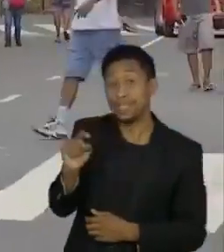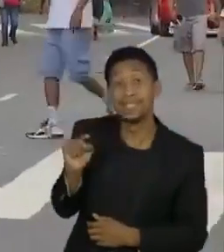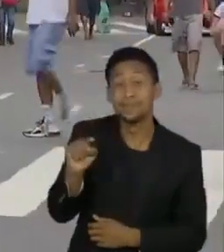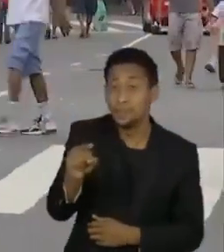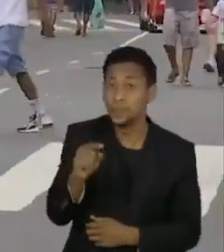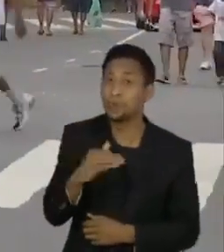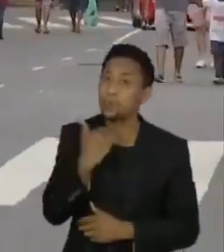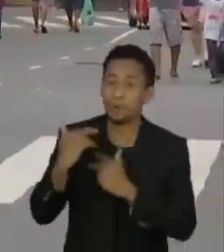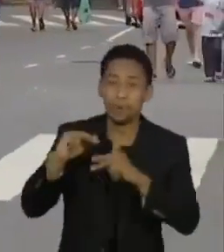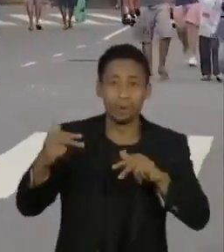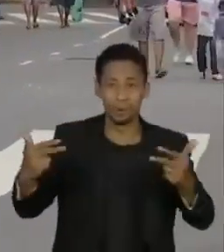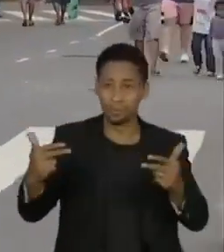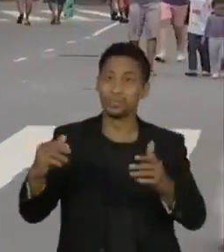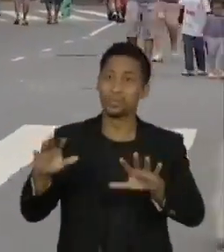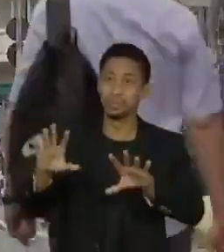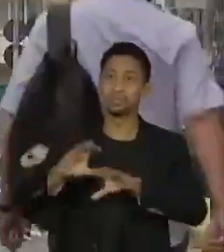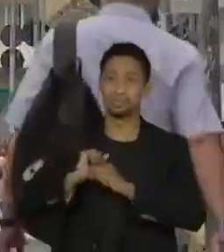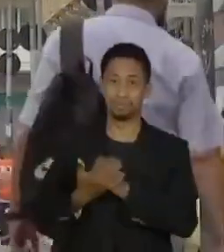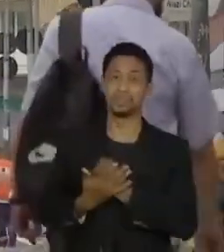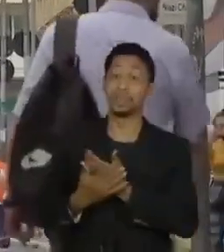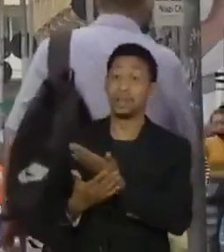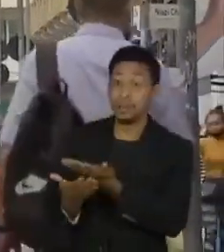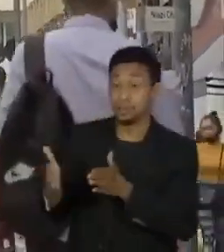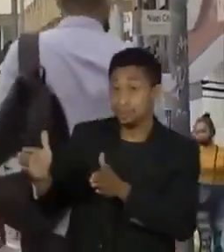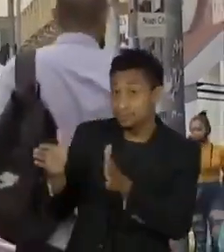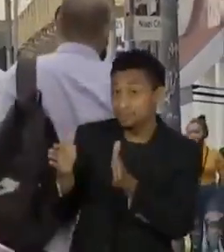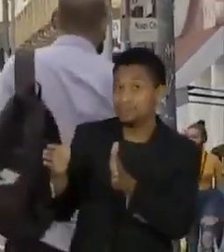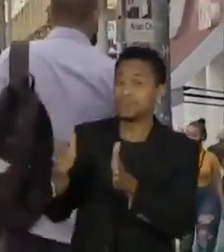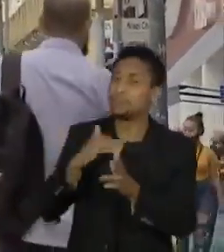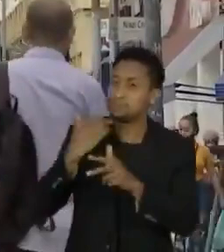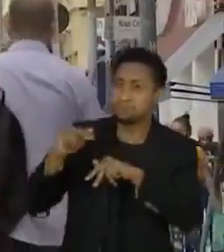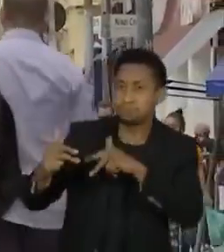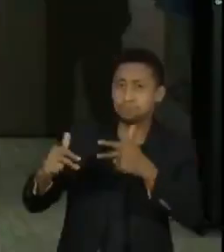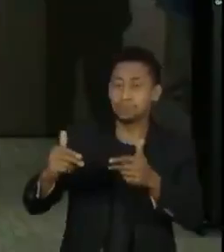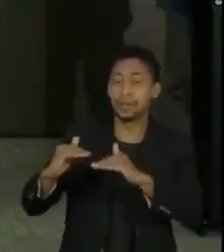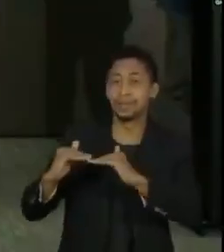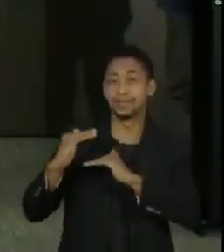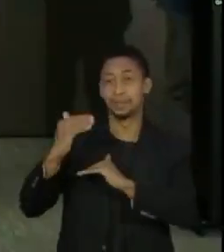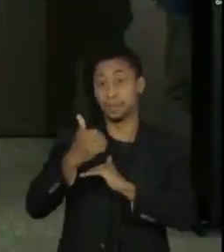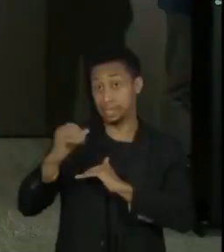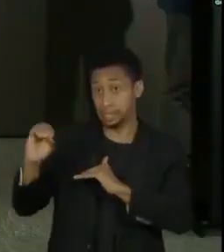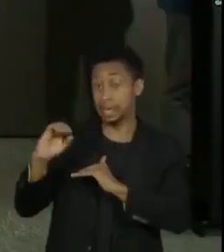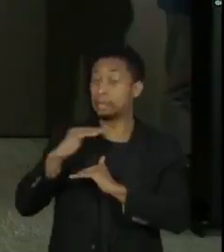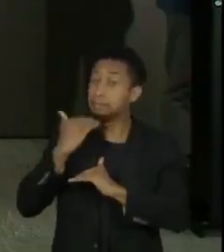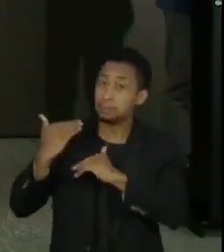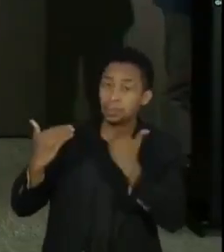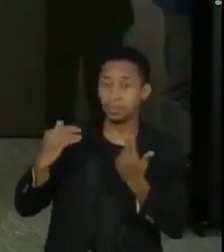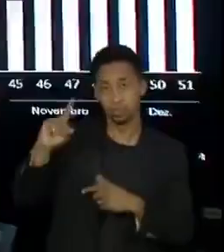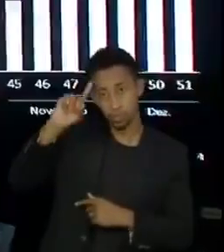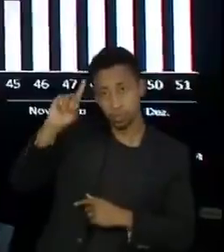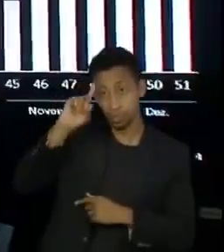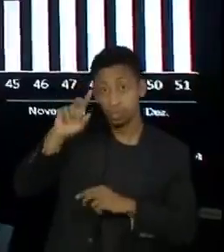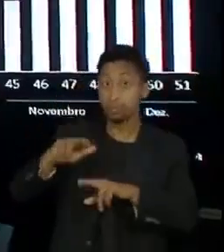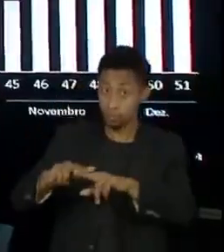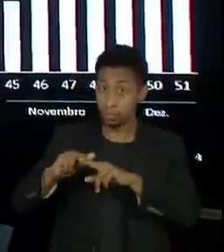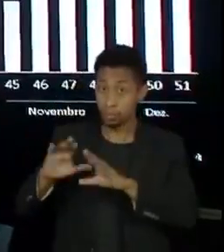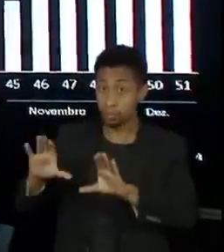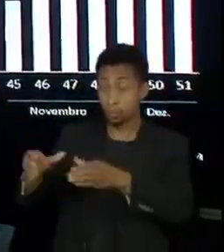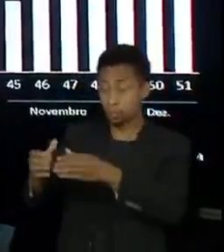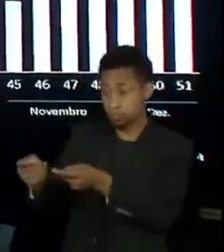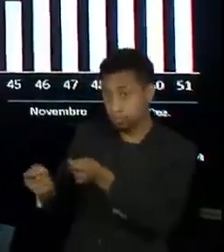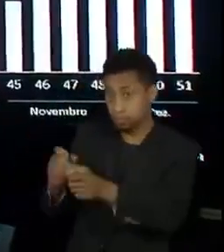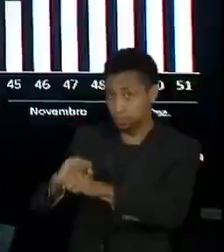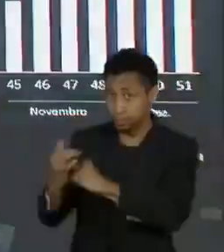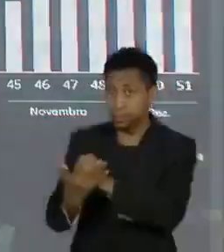Há 34 dias seguidos, o Estado registra a média móvel de mortes acima de 100. Por isso, o Centro de Contingenciamento da Covid